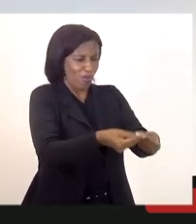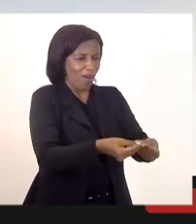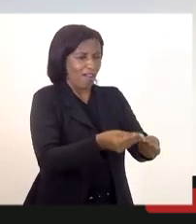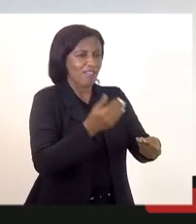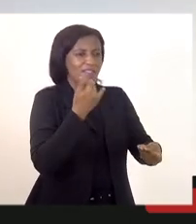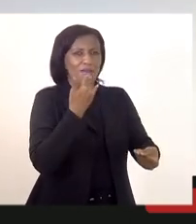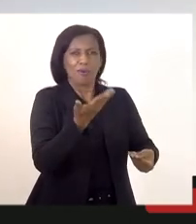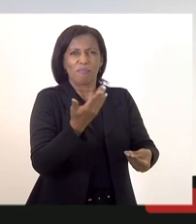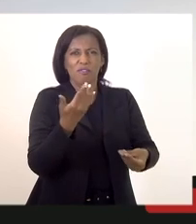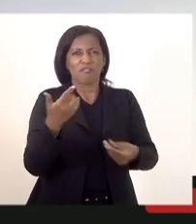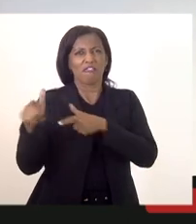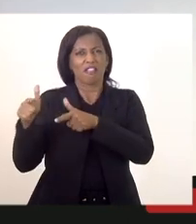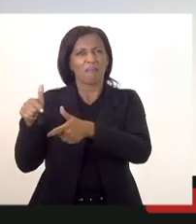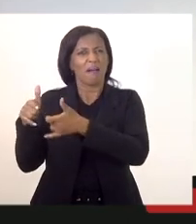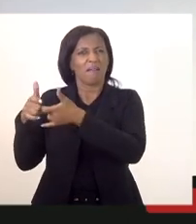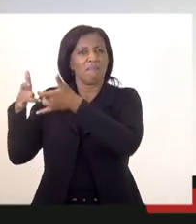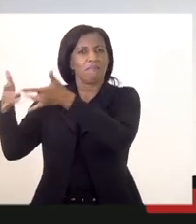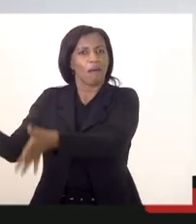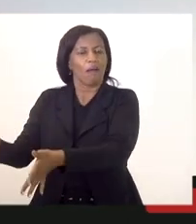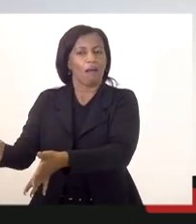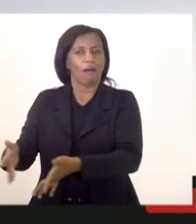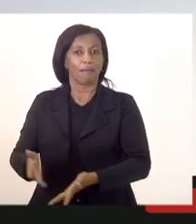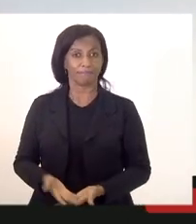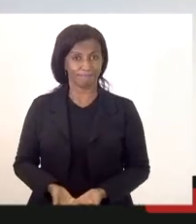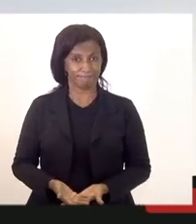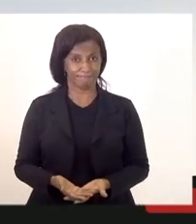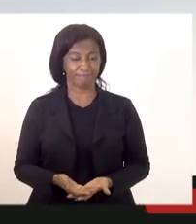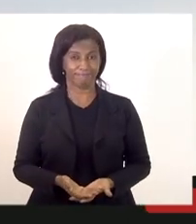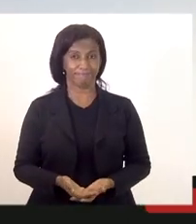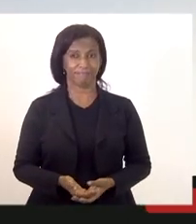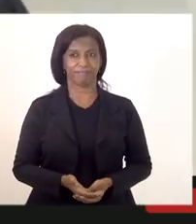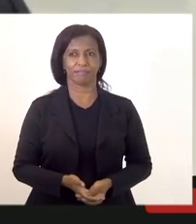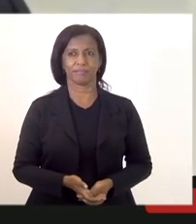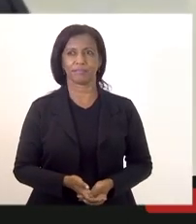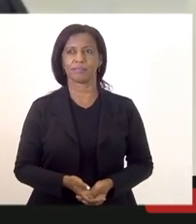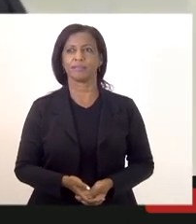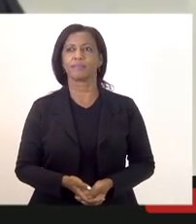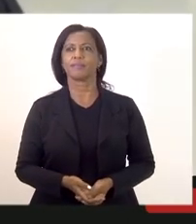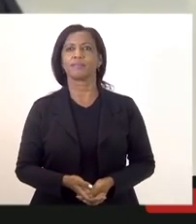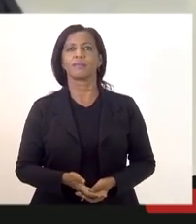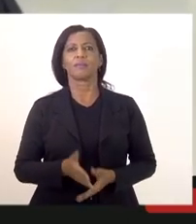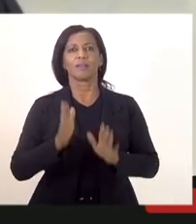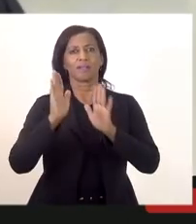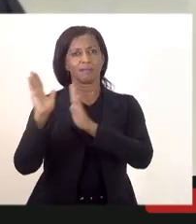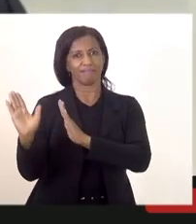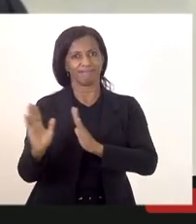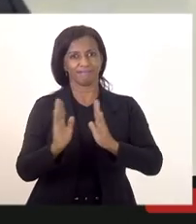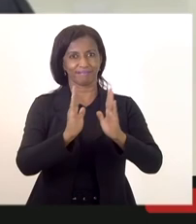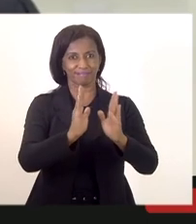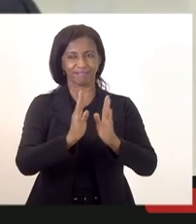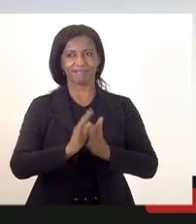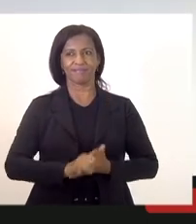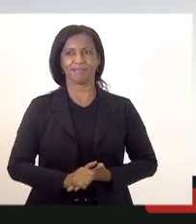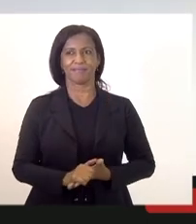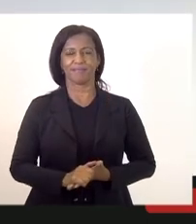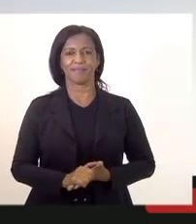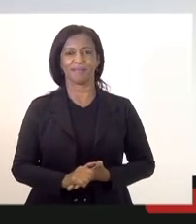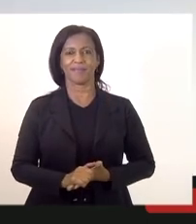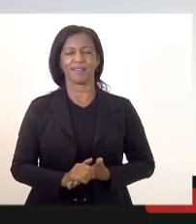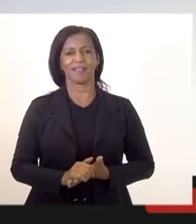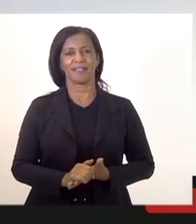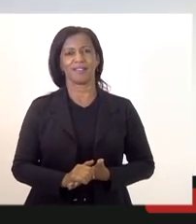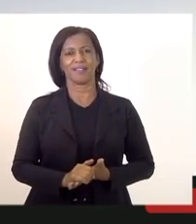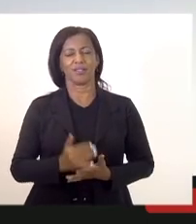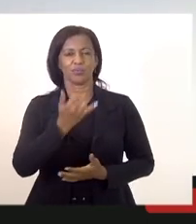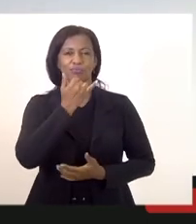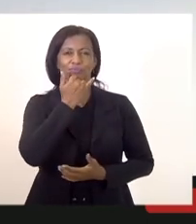seria hoje ainda a gente ser punido dessa forma me permite sim claro me permite a interligadeza